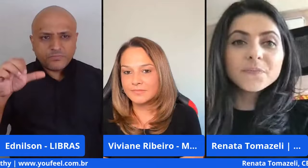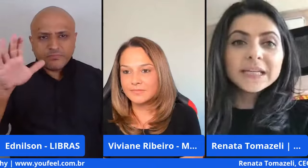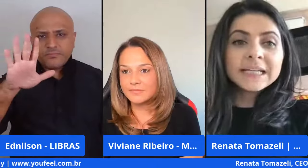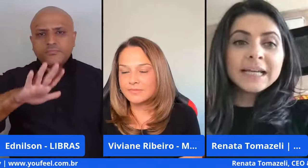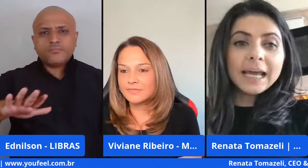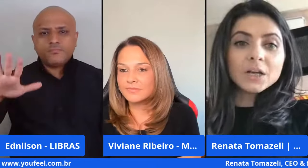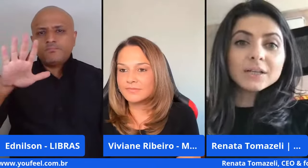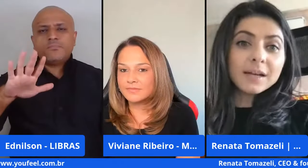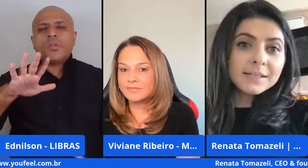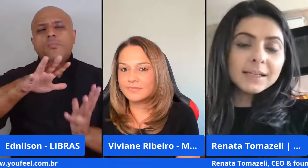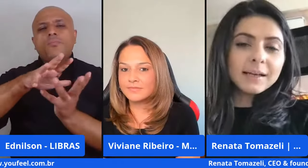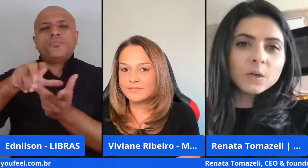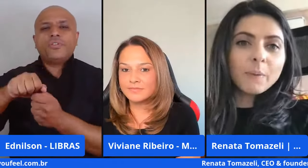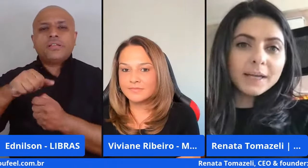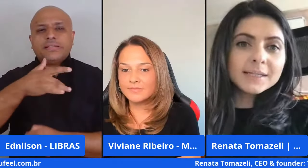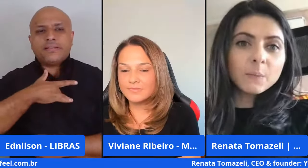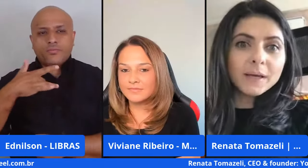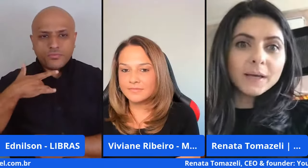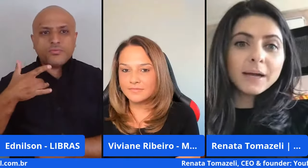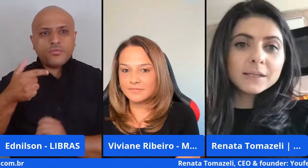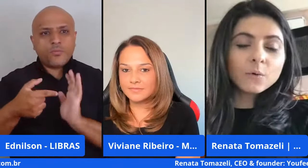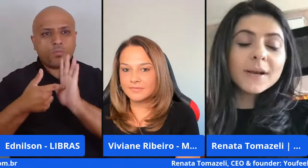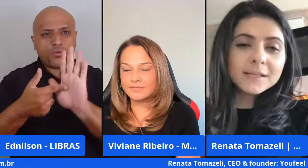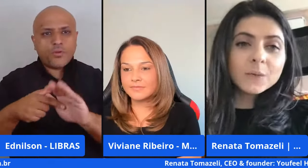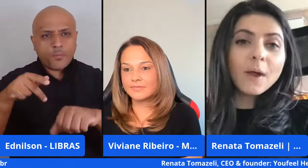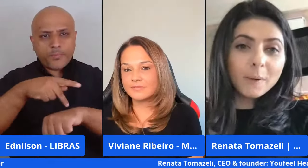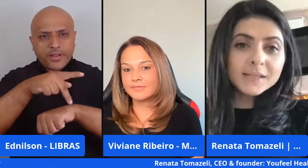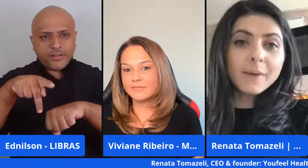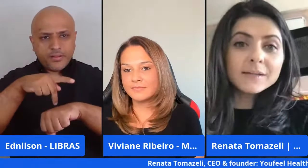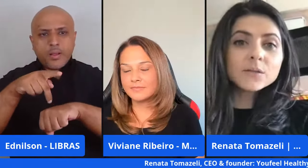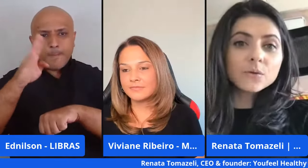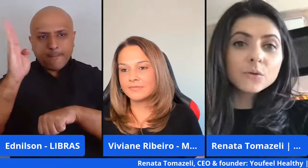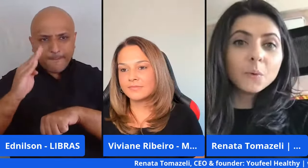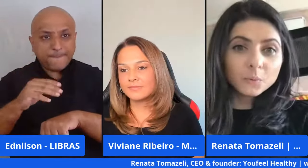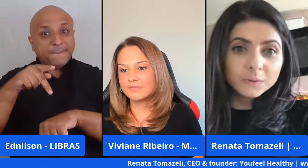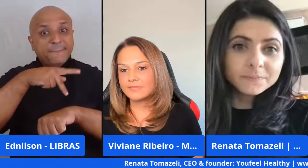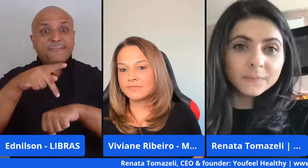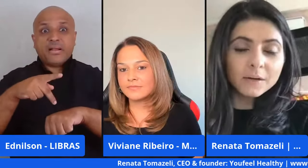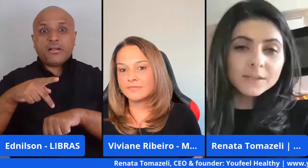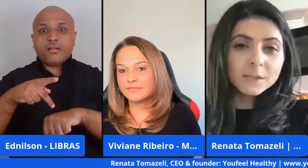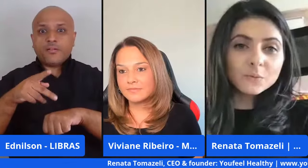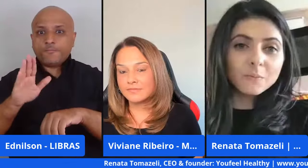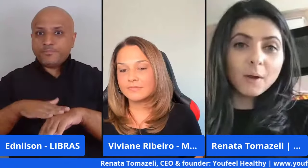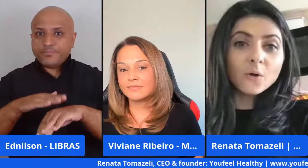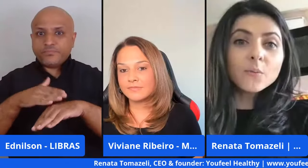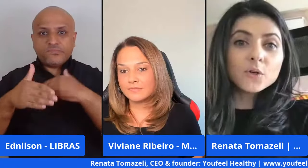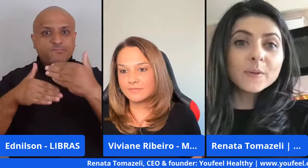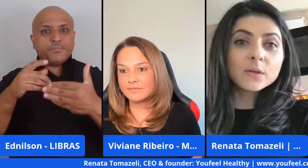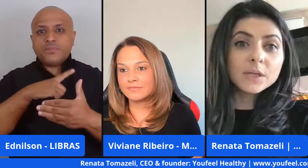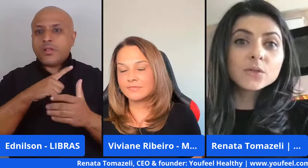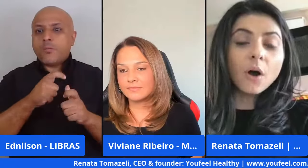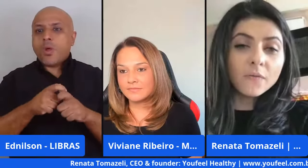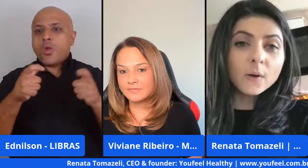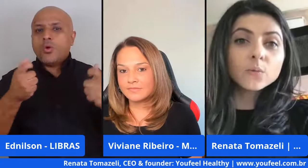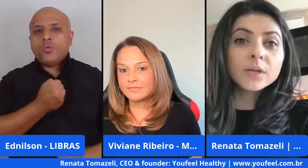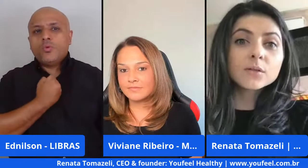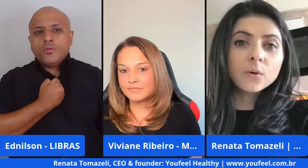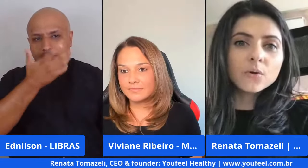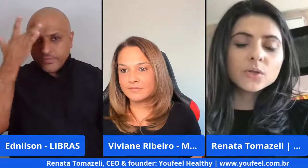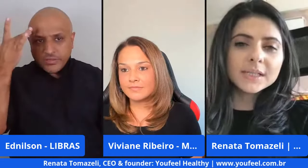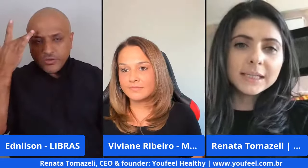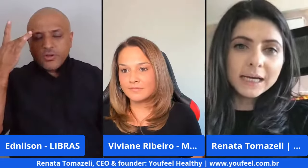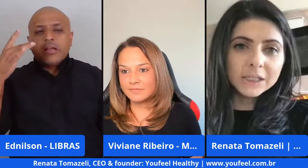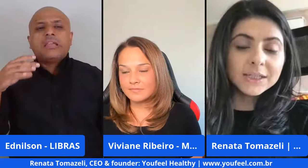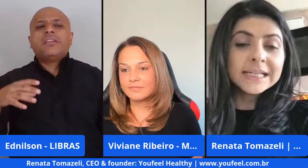Saúde ela já trazia né que o país é o país mais o Brasil é o país mais ansioso do mundo né nós temos o maior número de pessoas que sofrem com